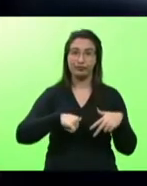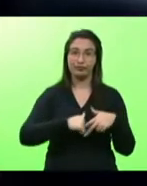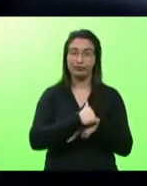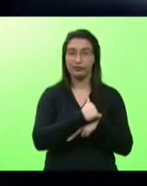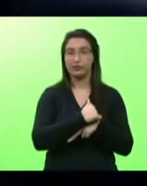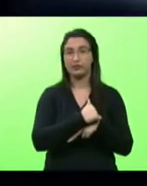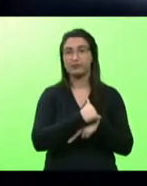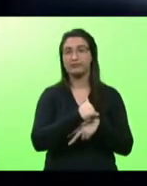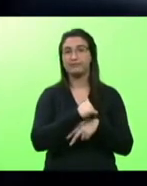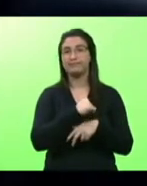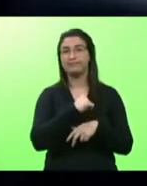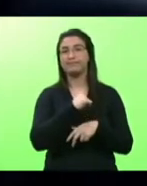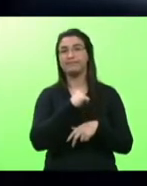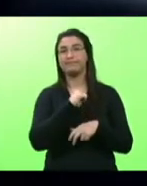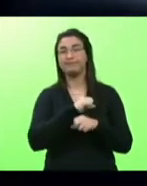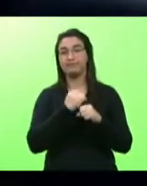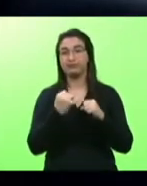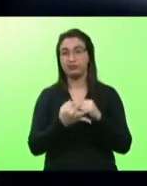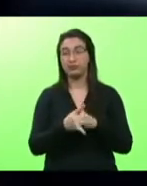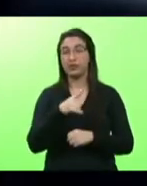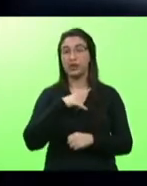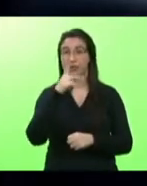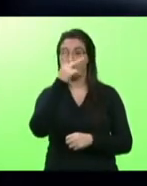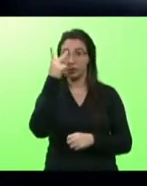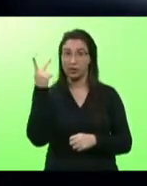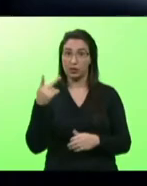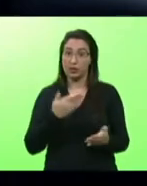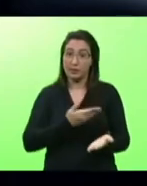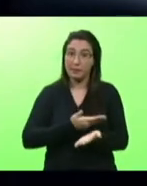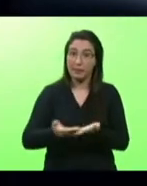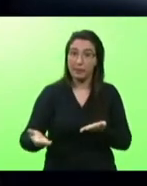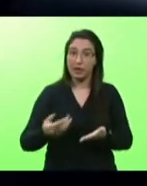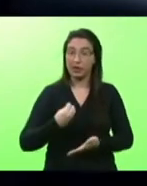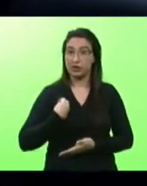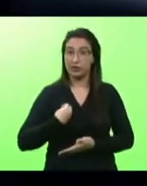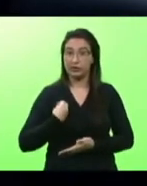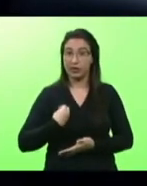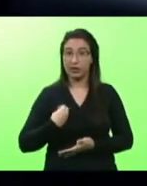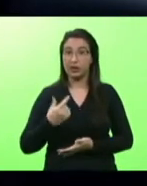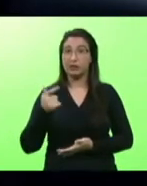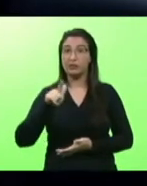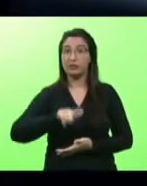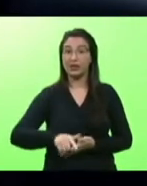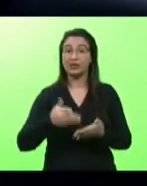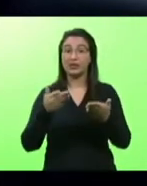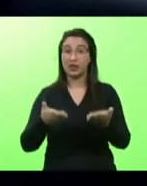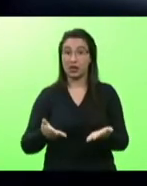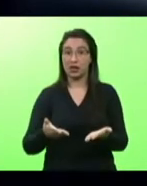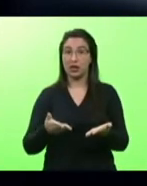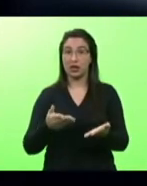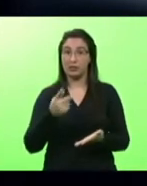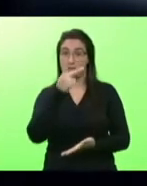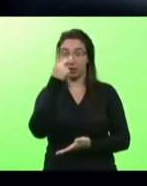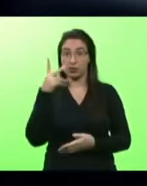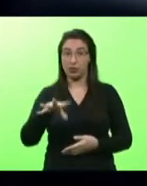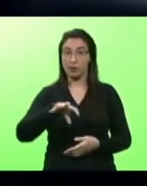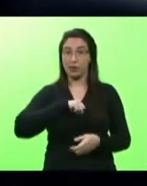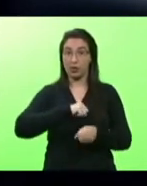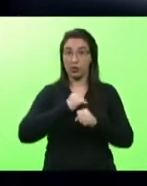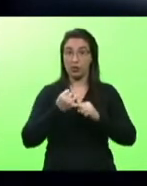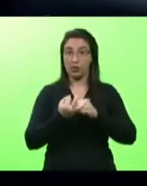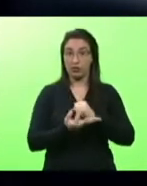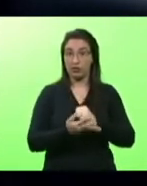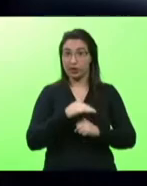que perdem a vida e tem aqueles que não perdem a vida mas ficam com sequelas